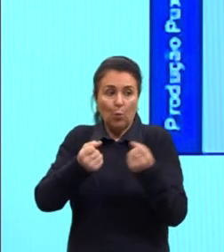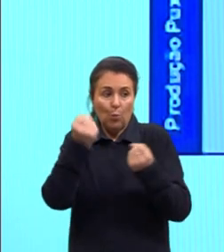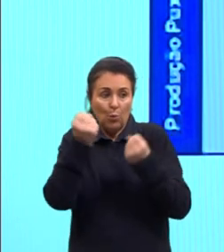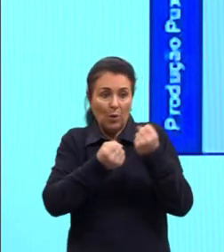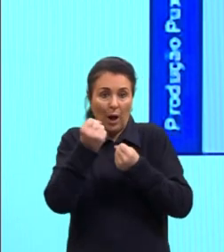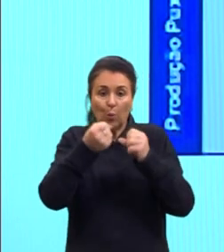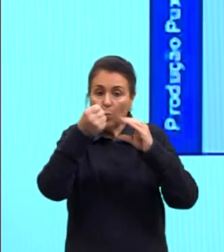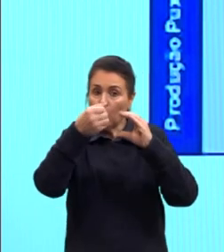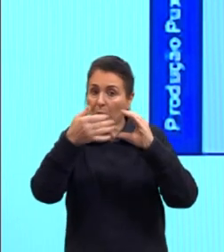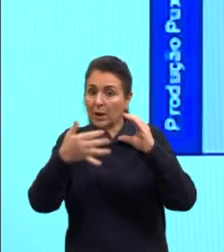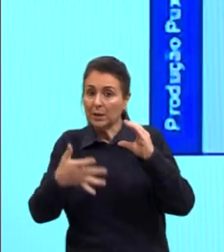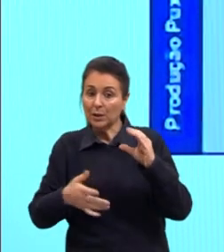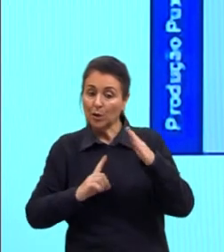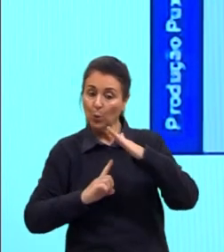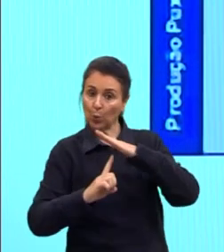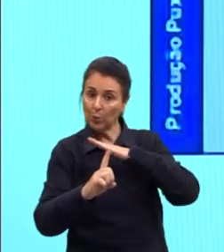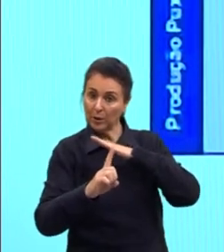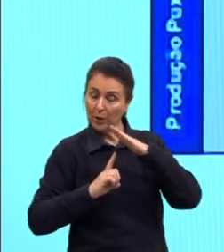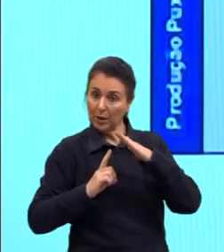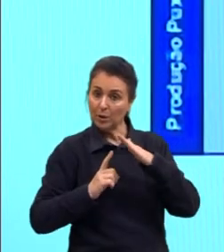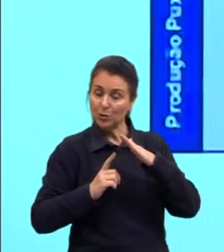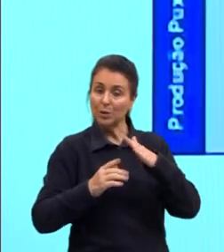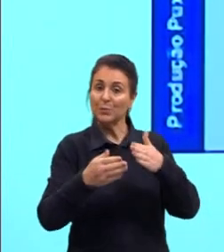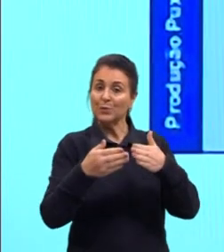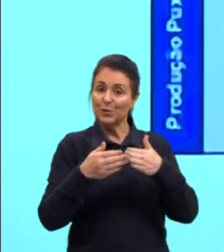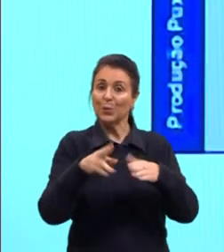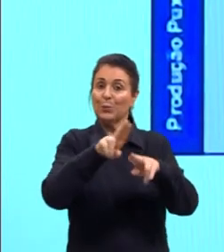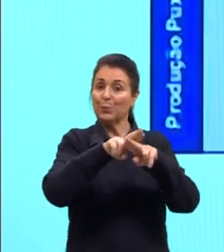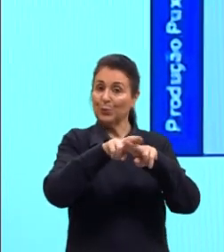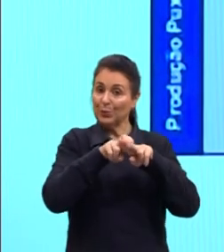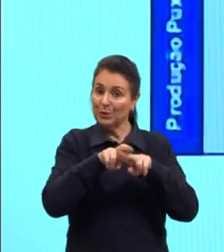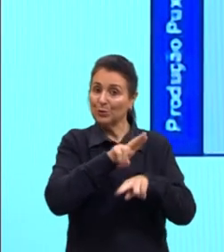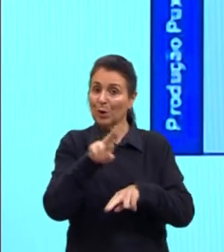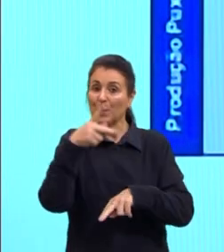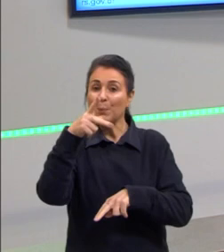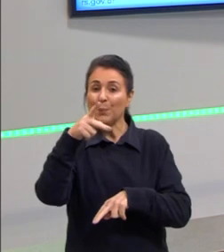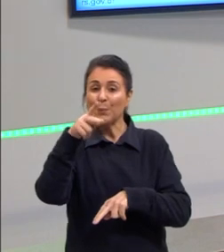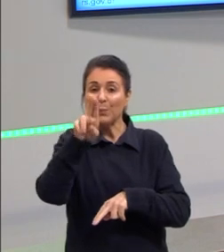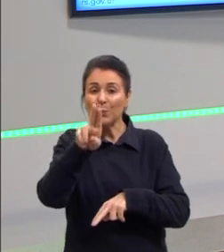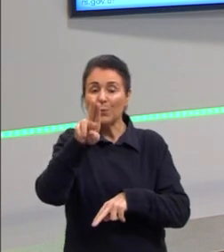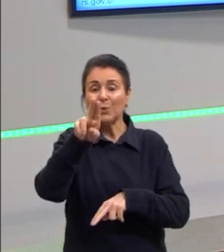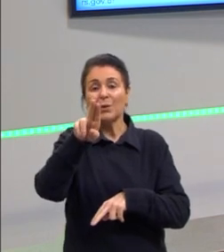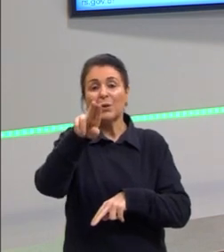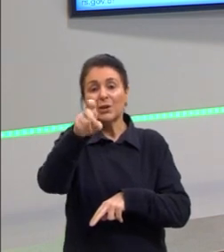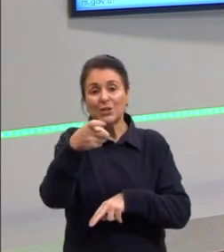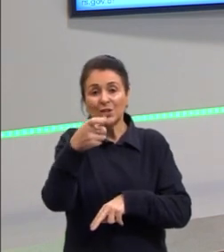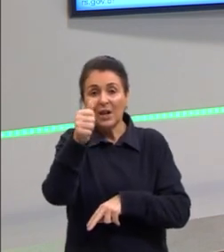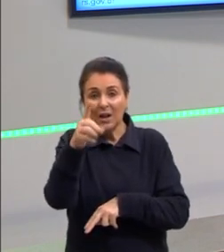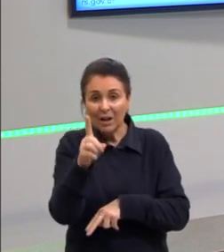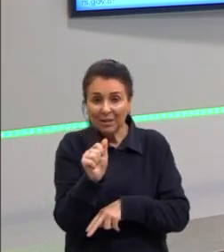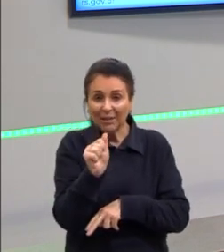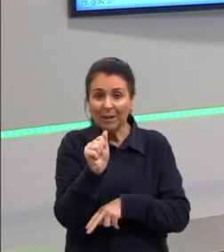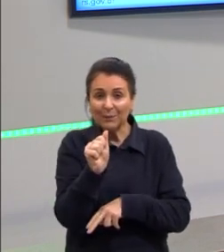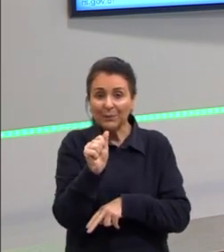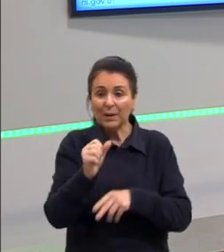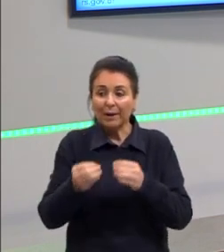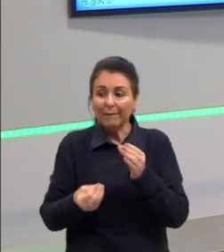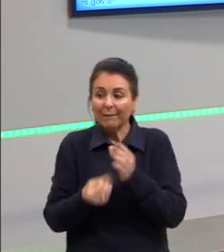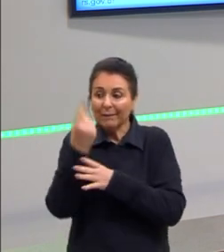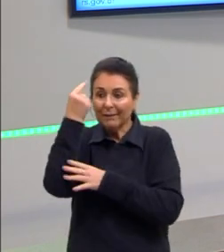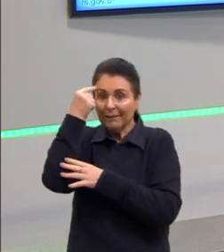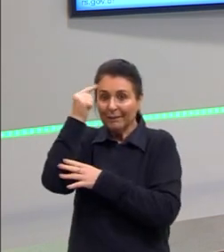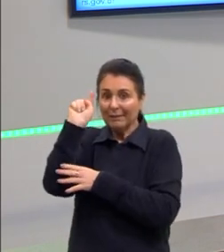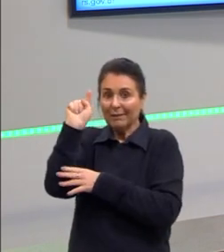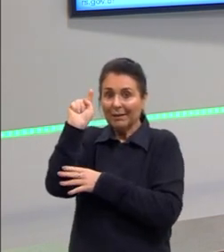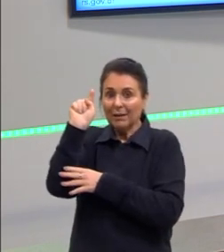X peças. Então, tu tem essa puxada, certo? Essa produção puxada, que é inventada, que é